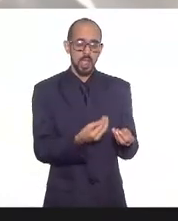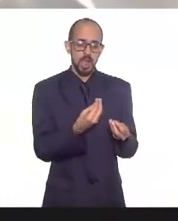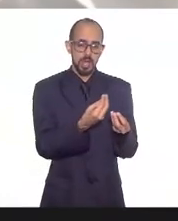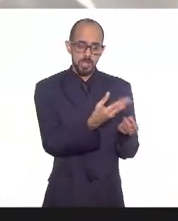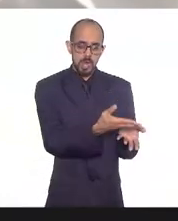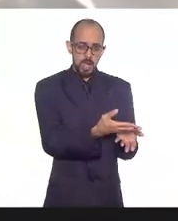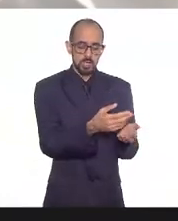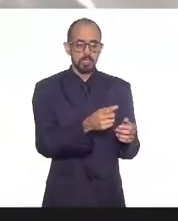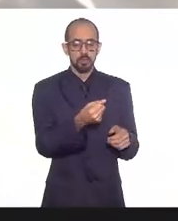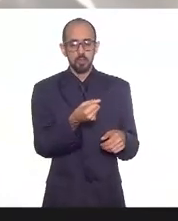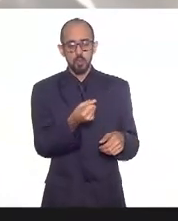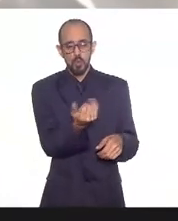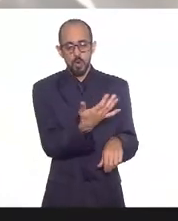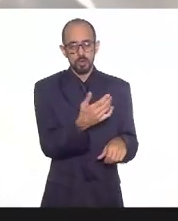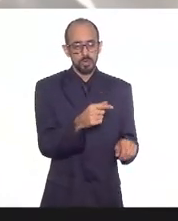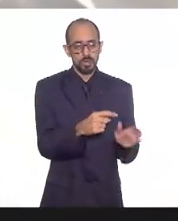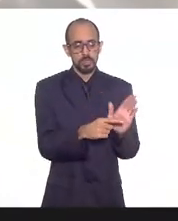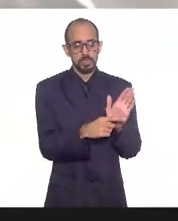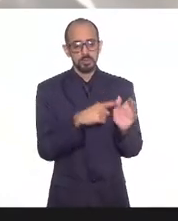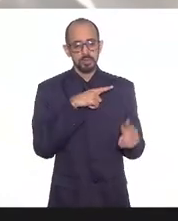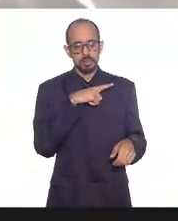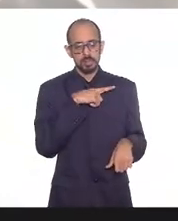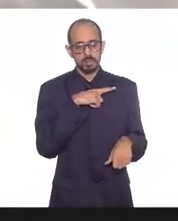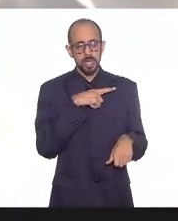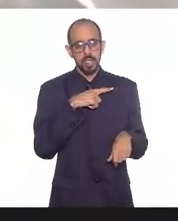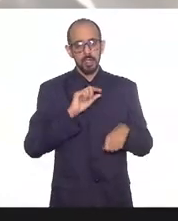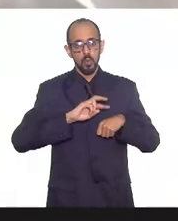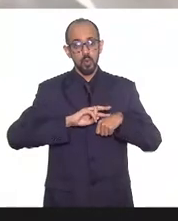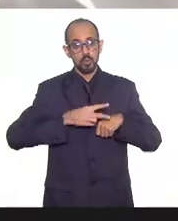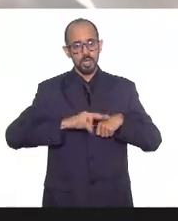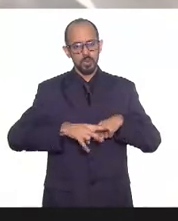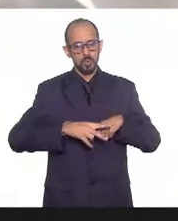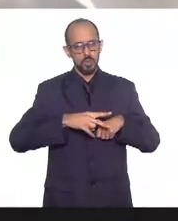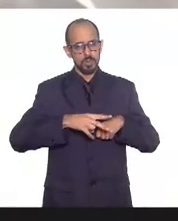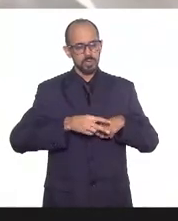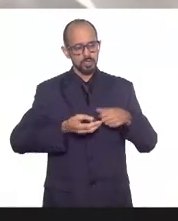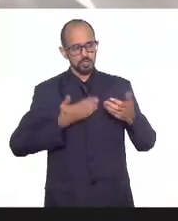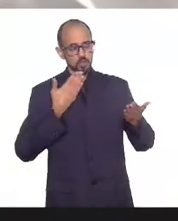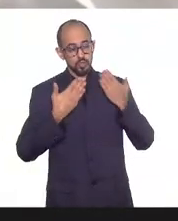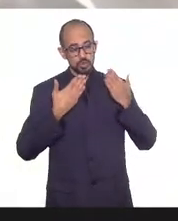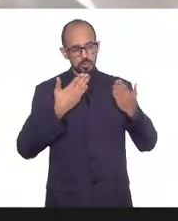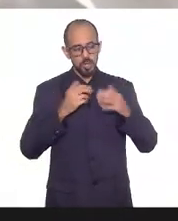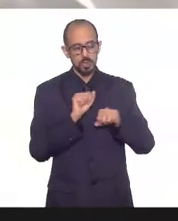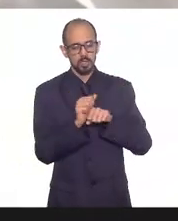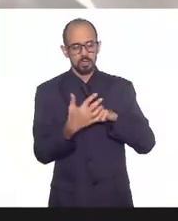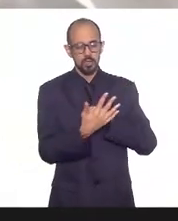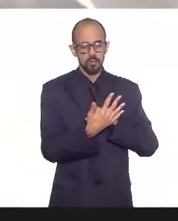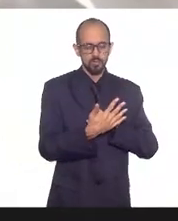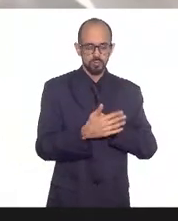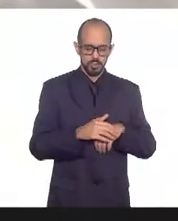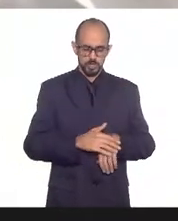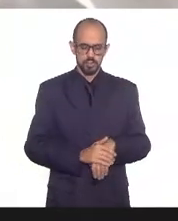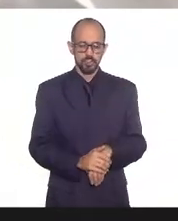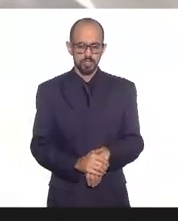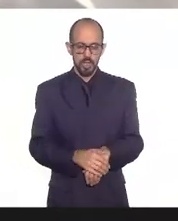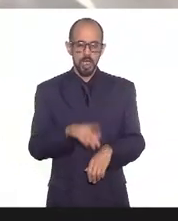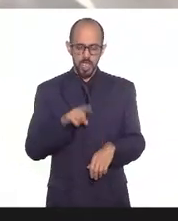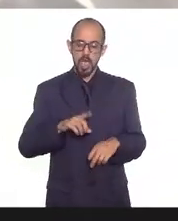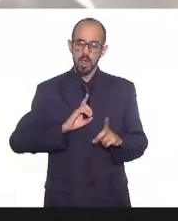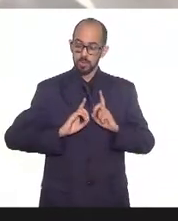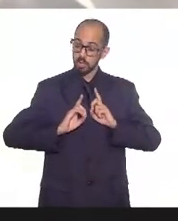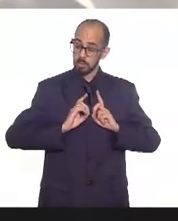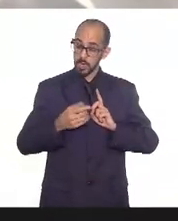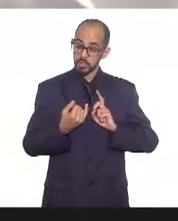apresenta sintomas de COVID, para entender um pouco mais, esse é um grande debate, com certeza,